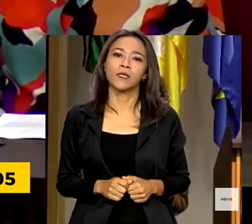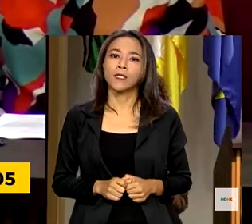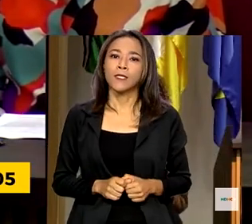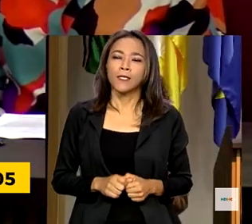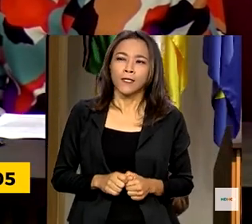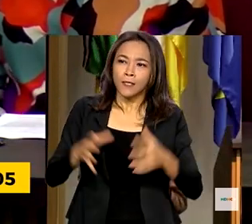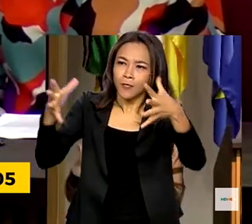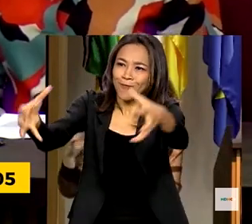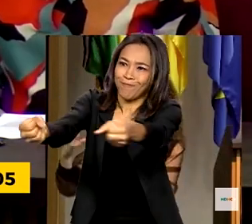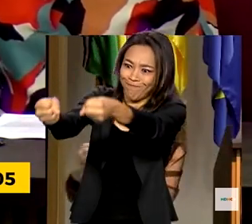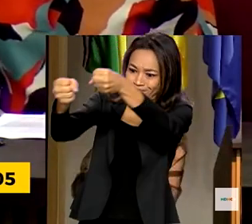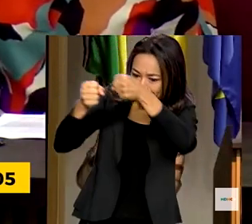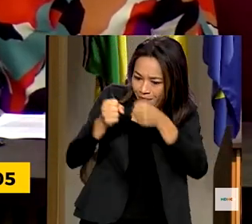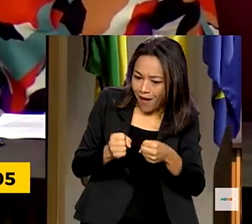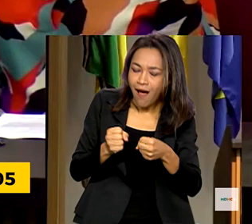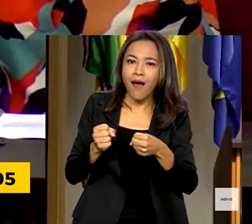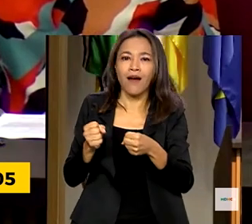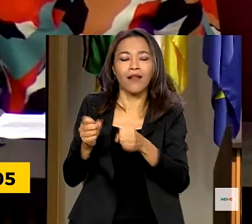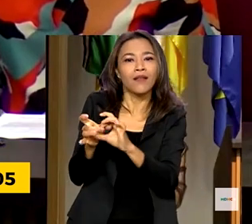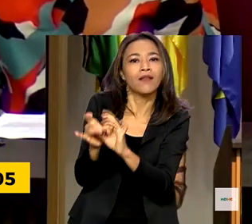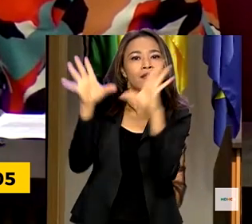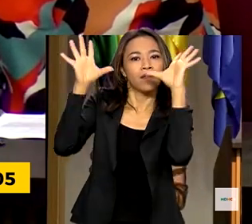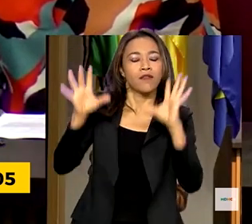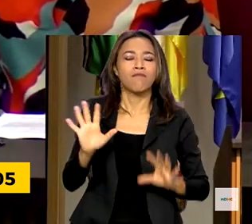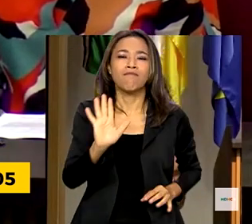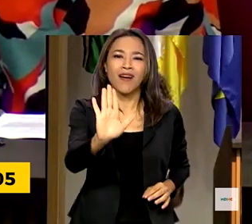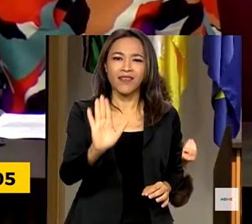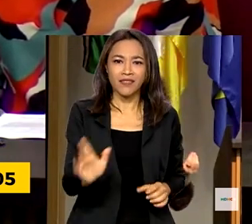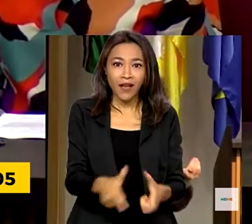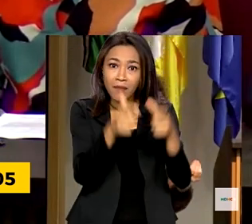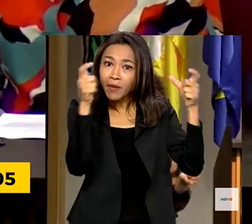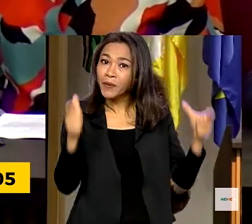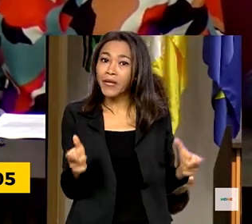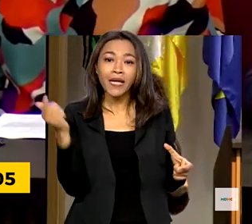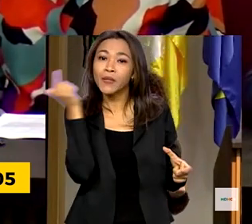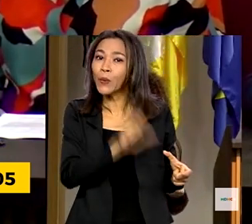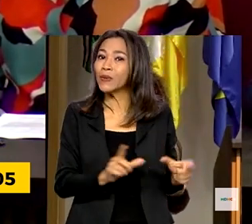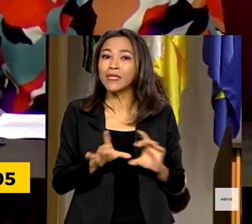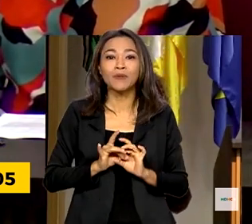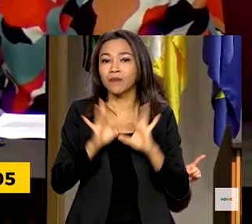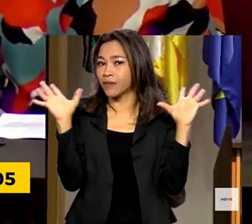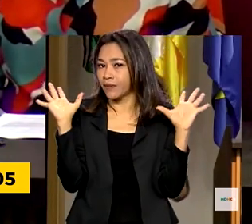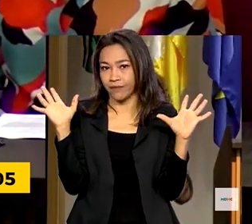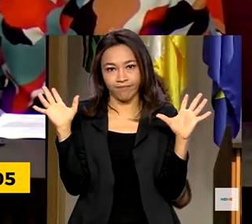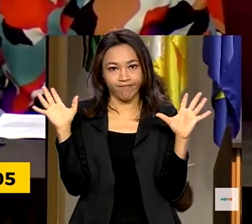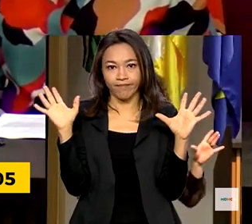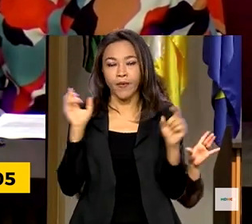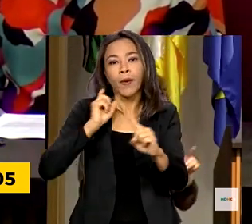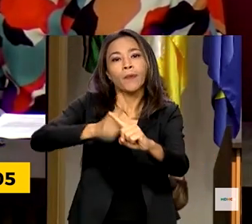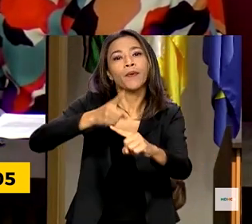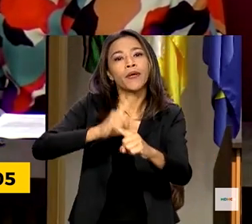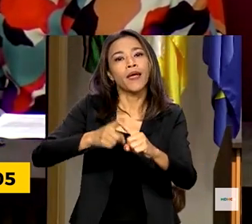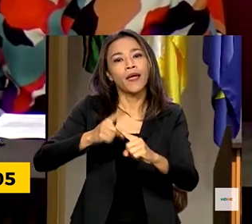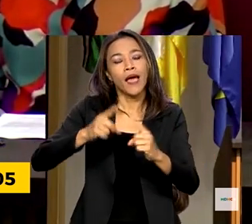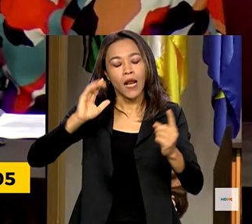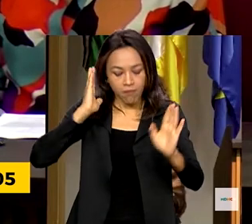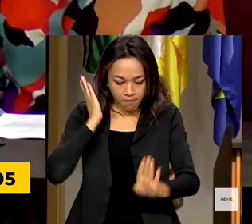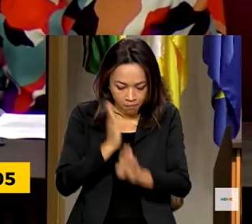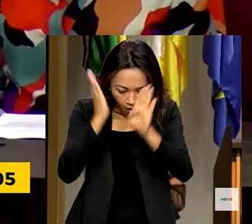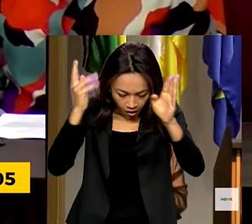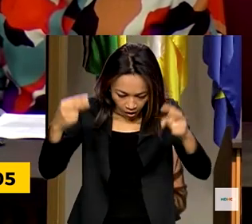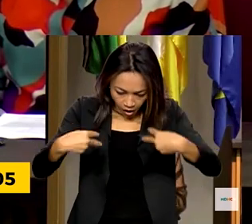resgatadas, mas muitas de nós ainda não achou só liberdade, porque ela ainda não descobriu que